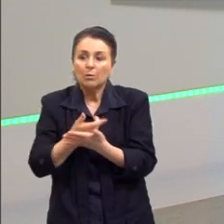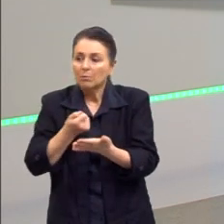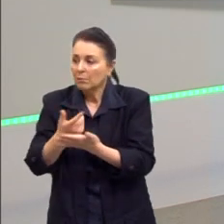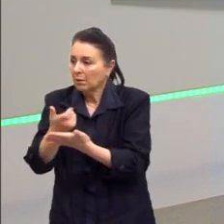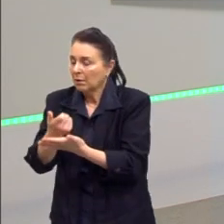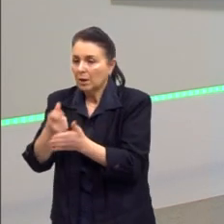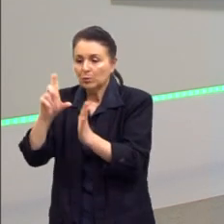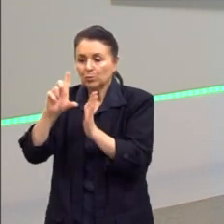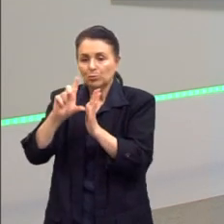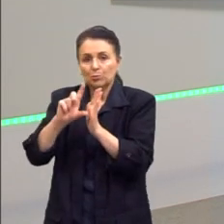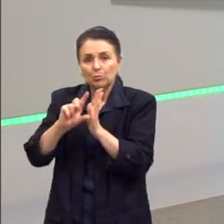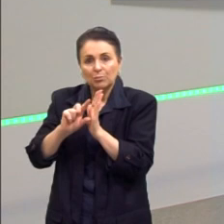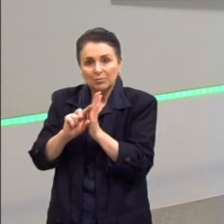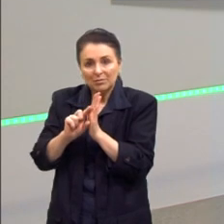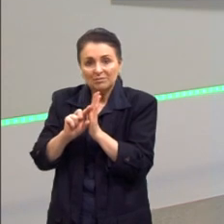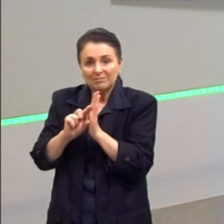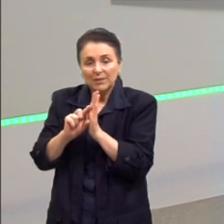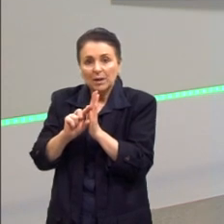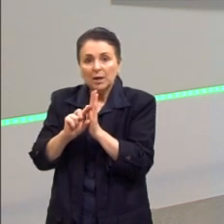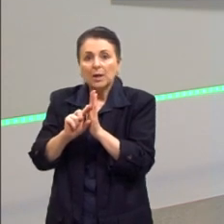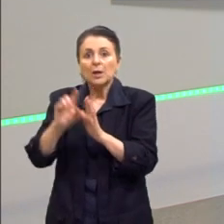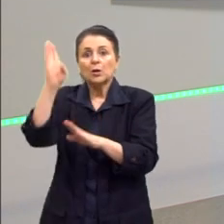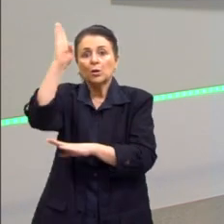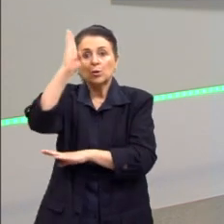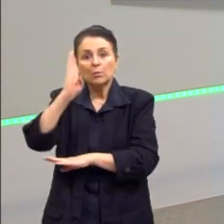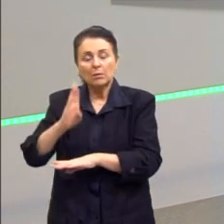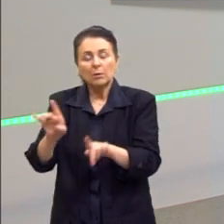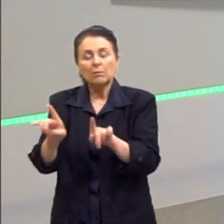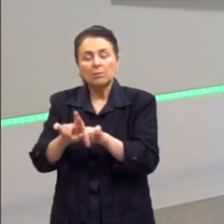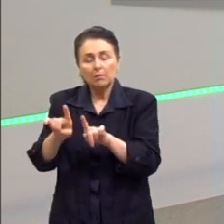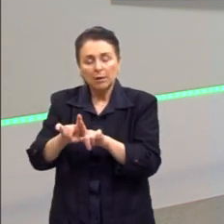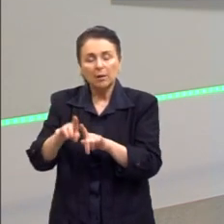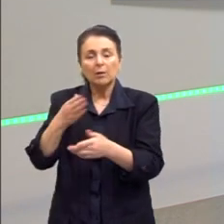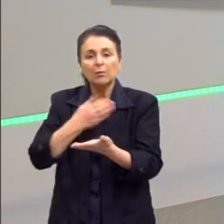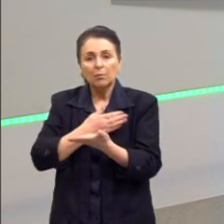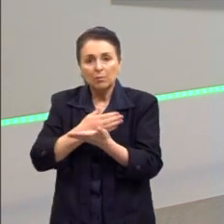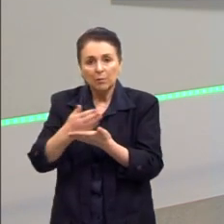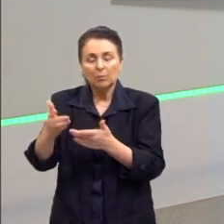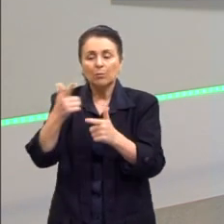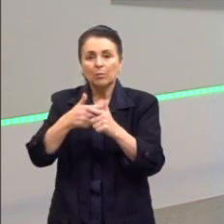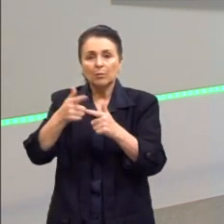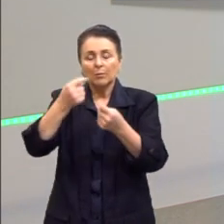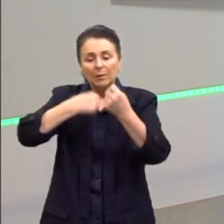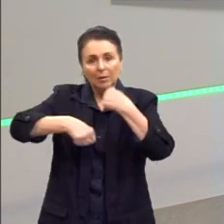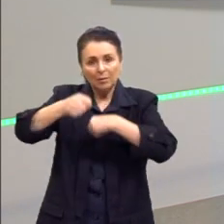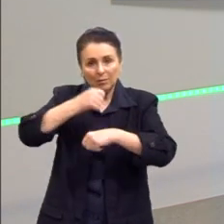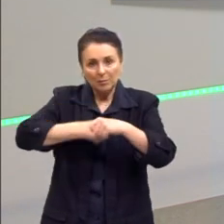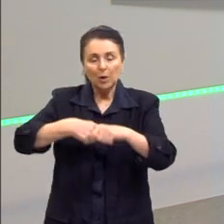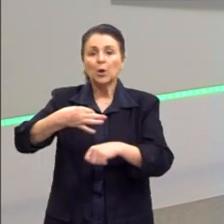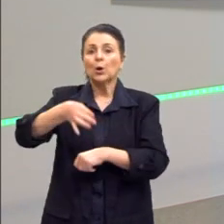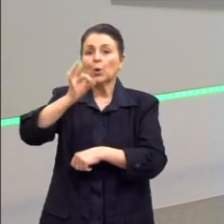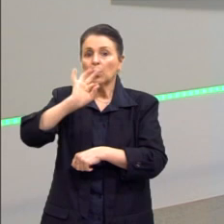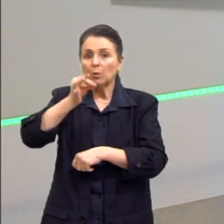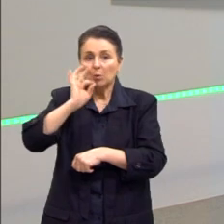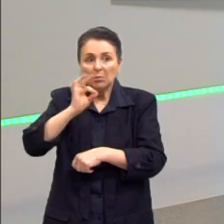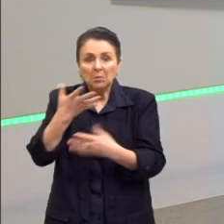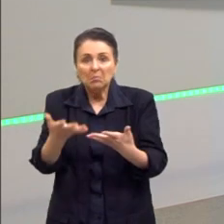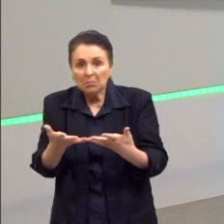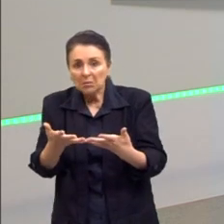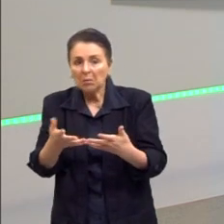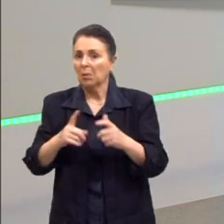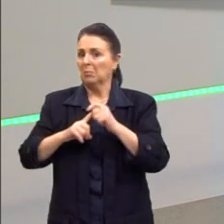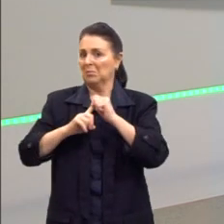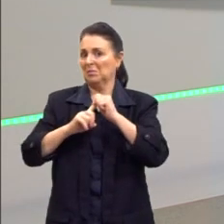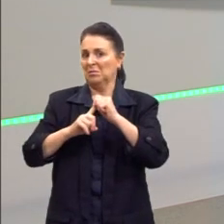a diminuir a sua importação, começaram a comprar menos coisa de fora. E o café não era um item essencial para a